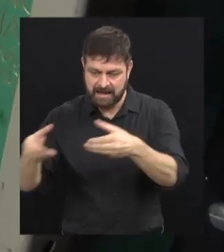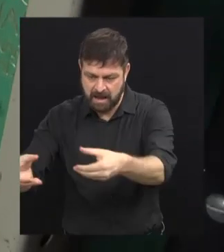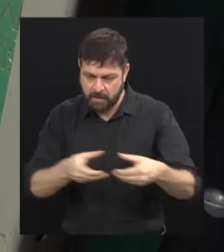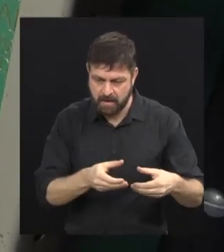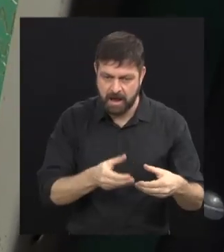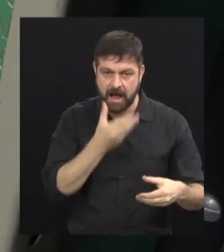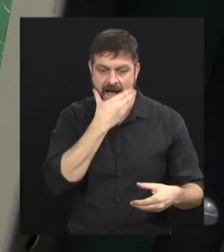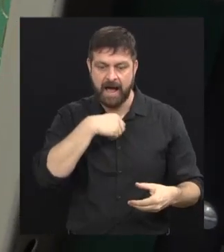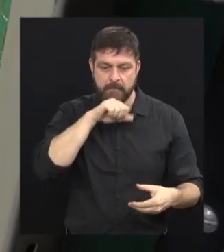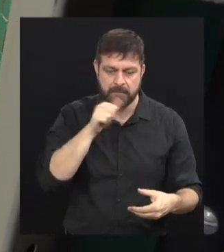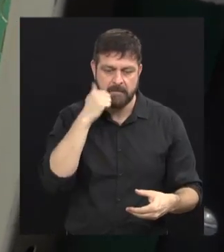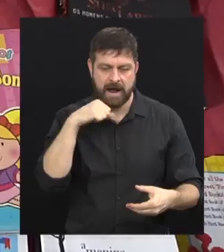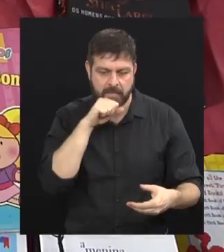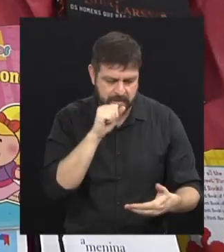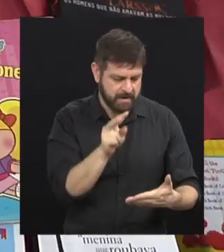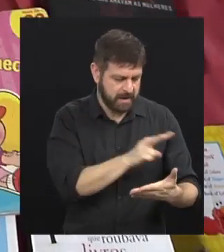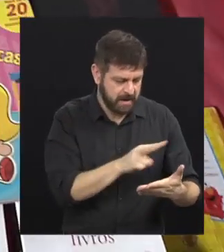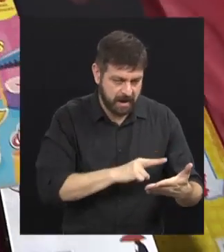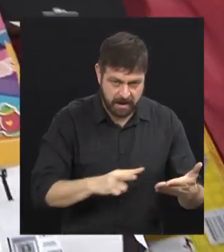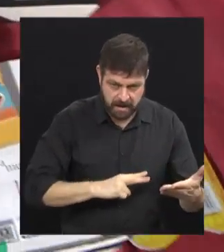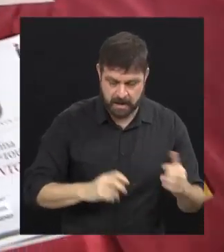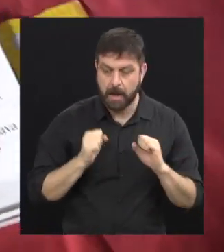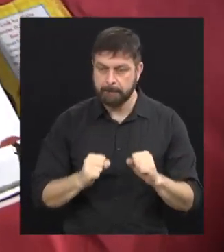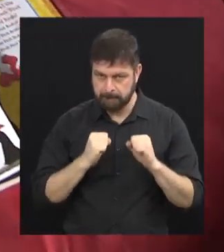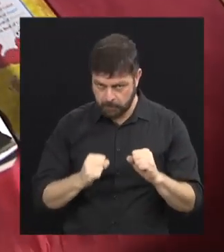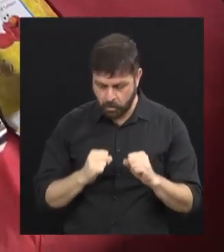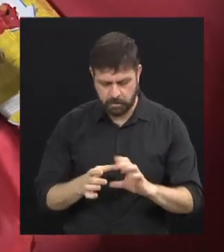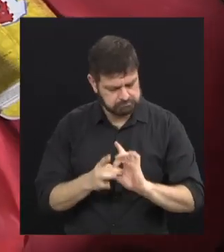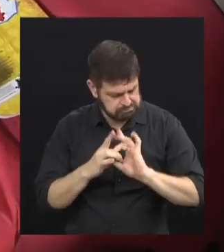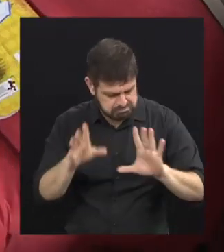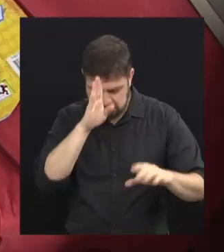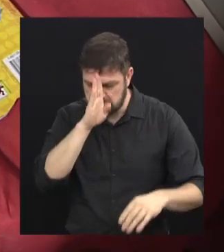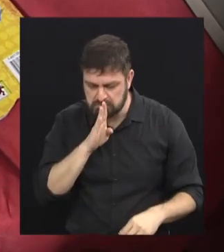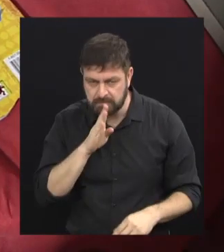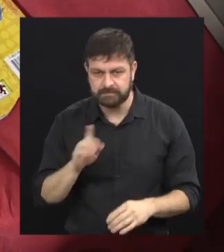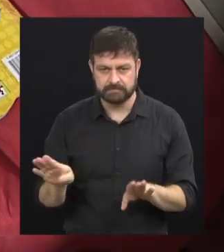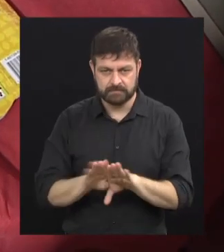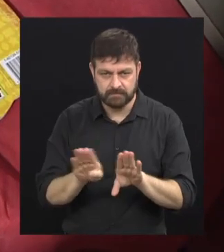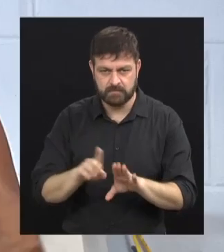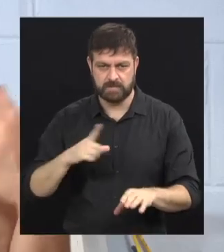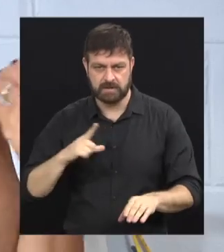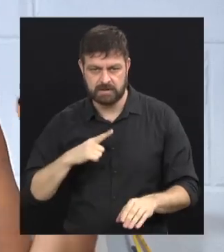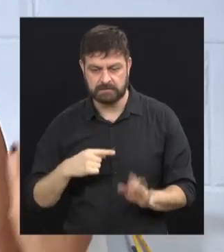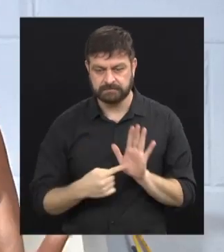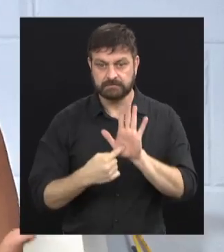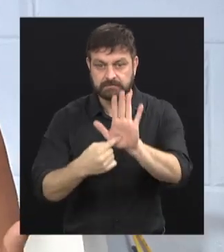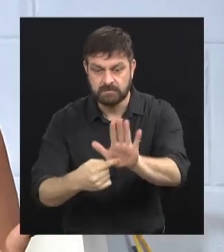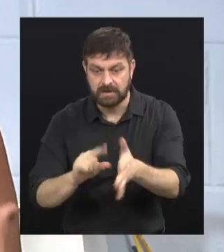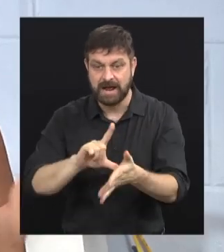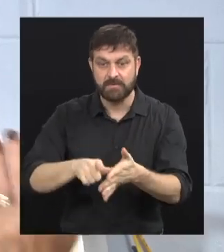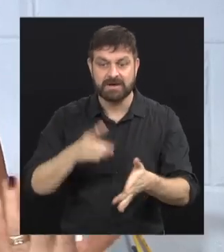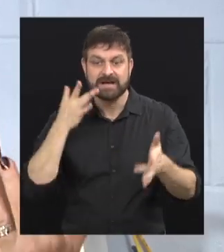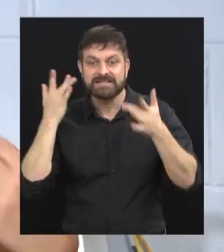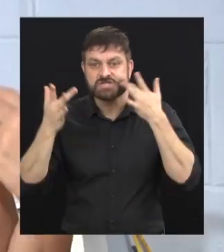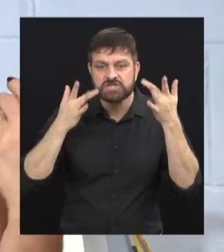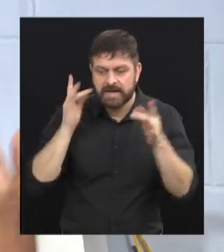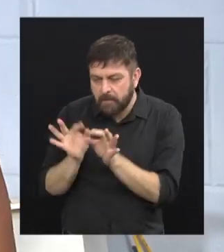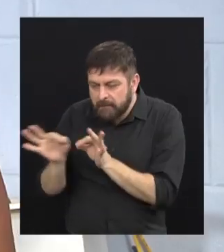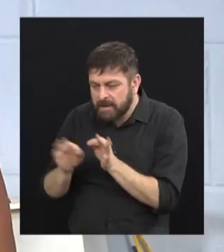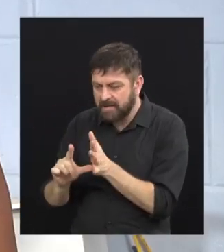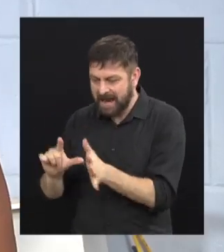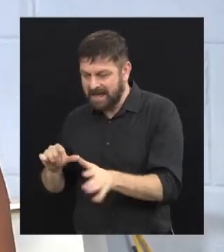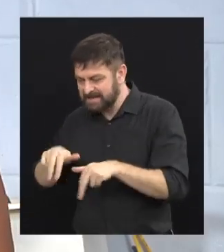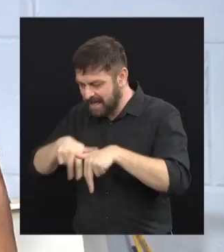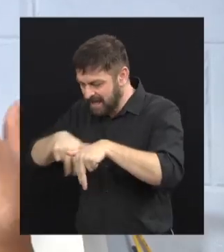casa. Os pais podem levar livros, vir, buscar aqui, levar. A gente tem projetos de apresentação de teatro, de